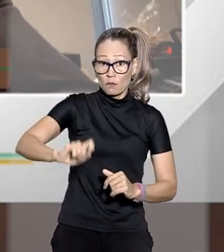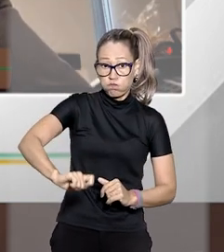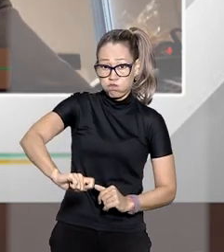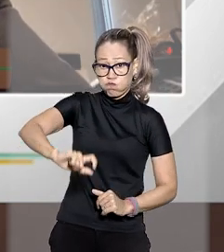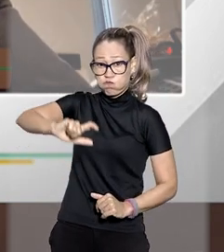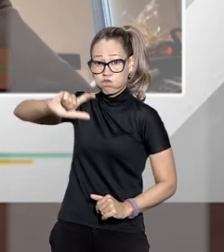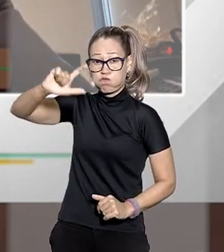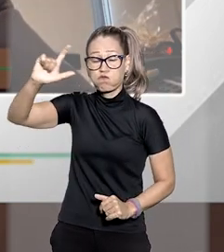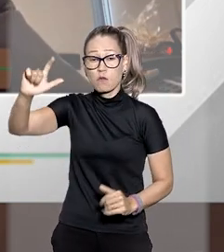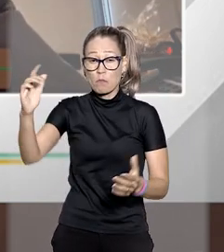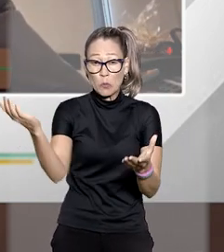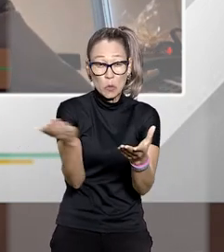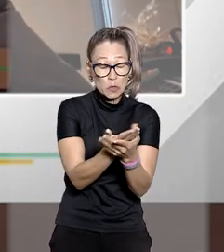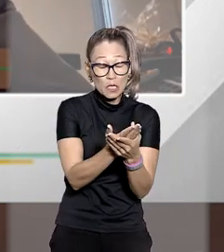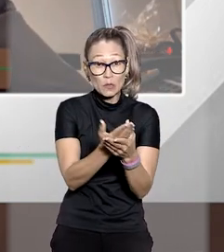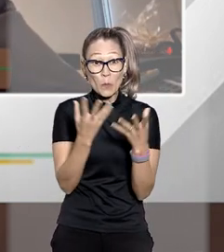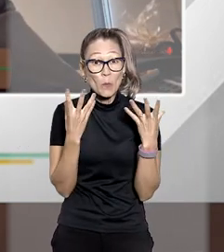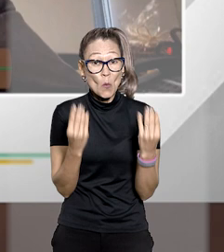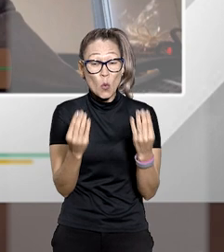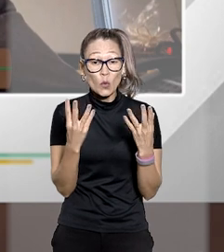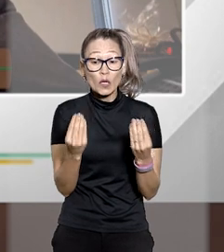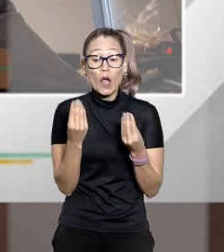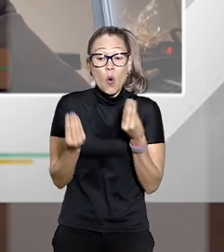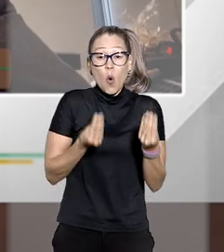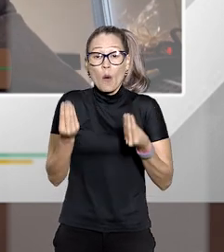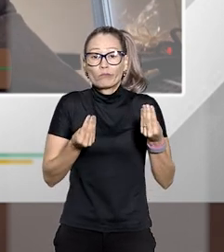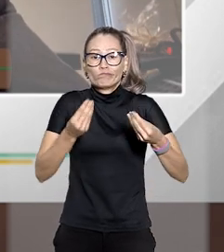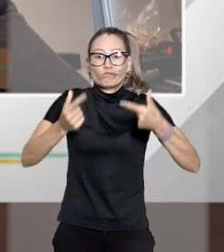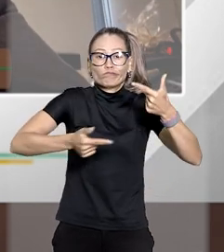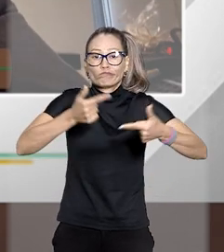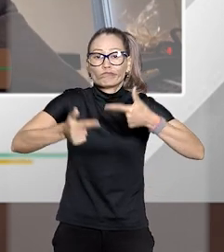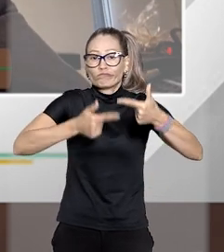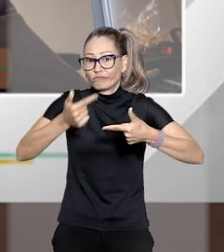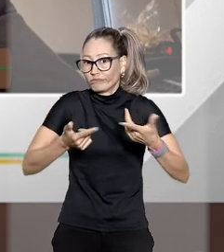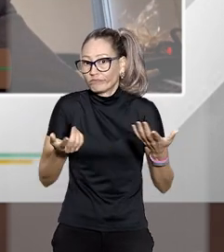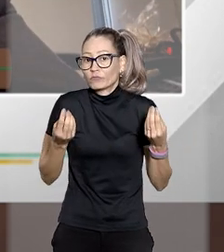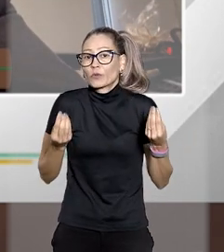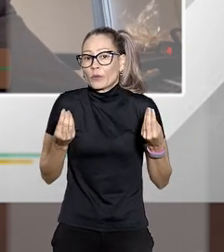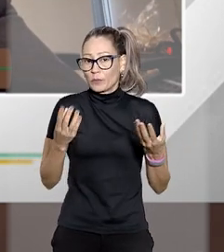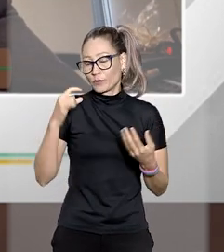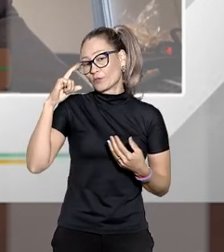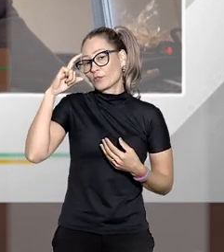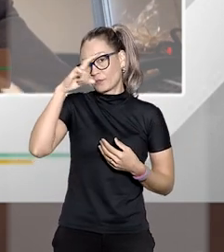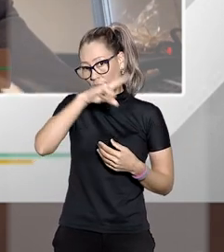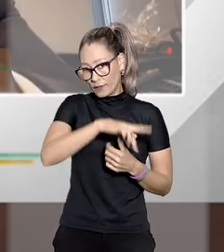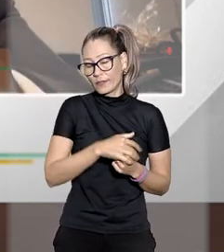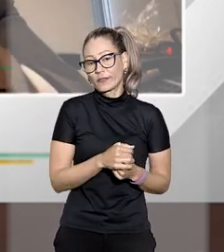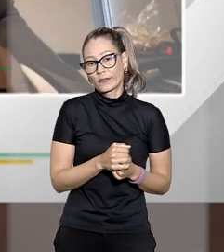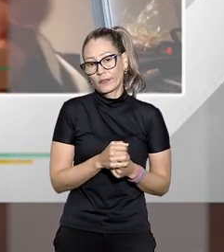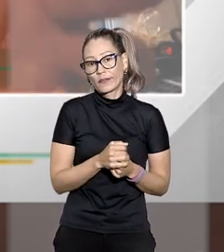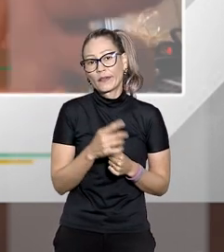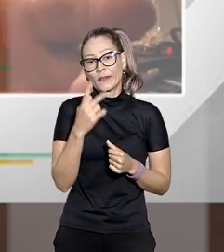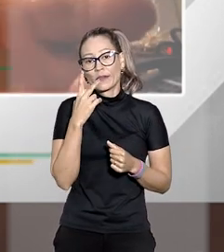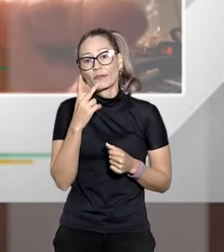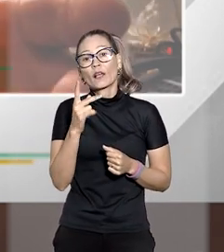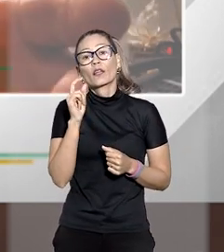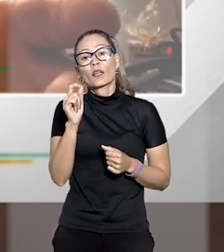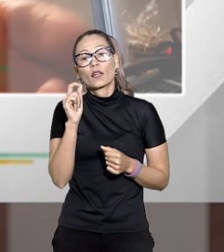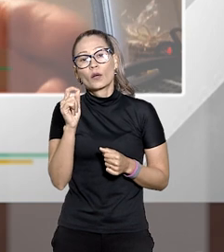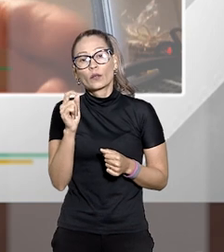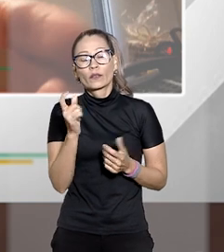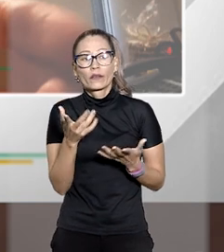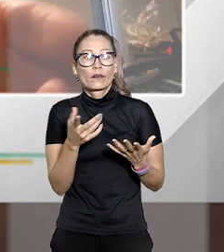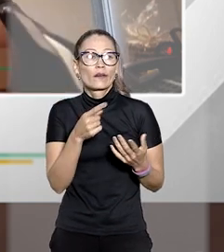triplica essa pessoa não vai conseguir dar vazão esse volume de trabalho e o que que isso gera gera a tão falada morosidade